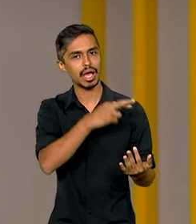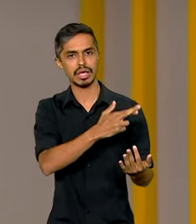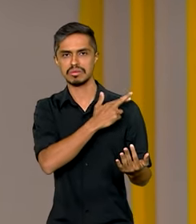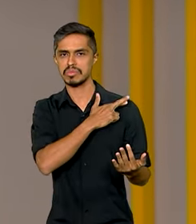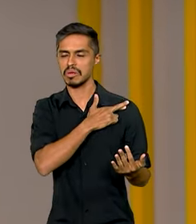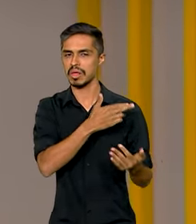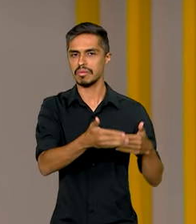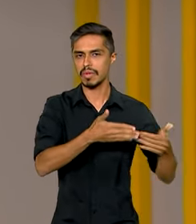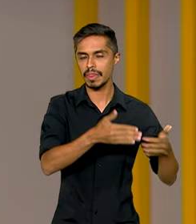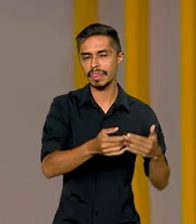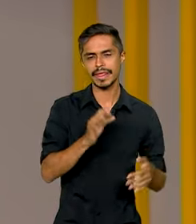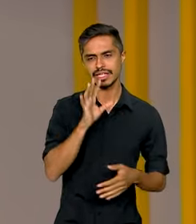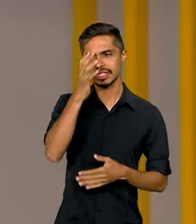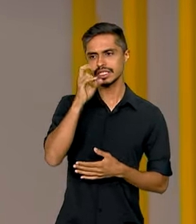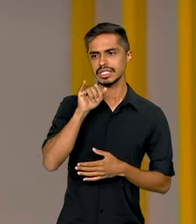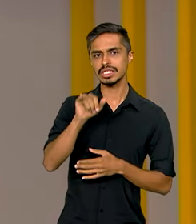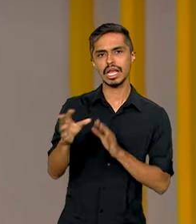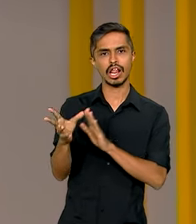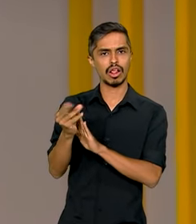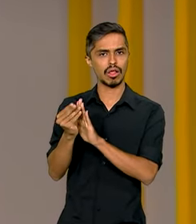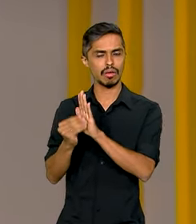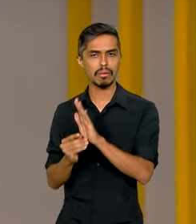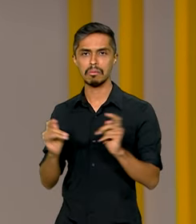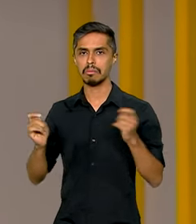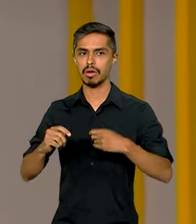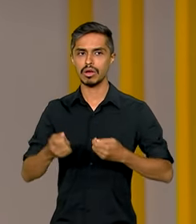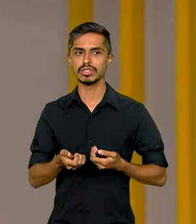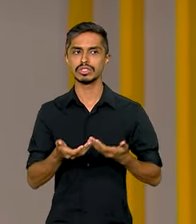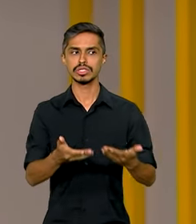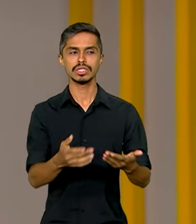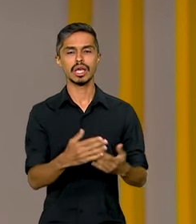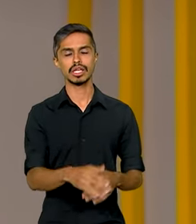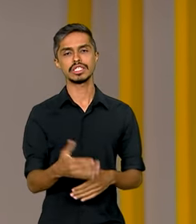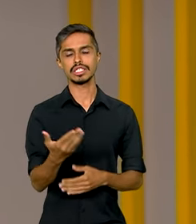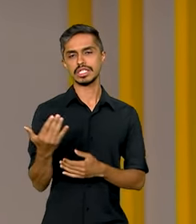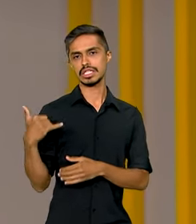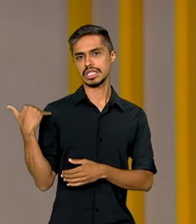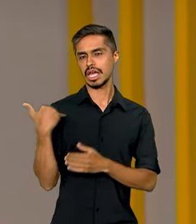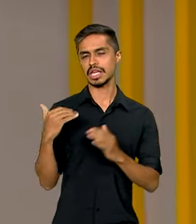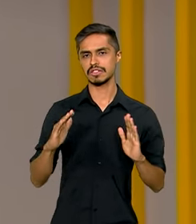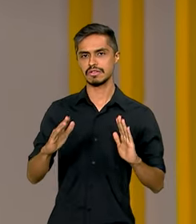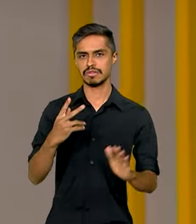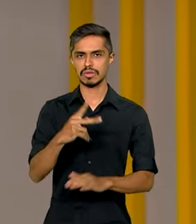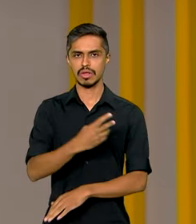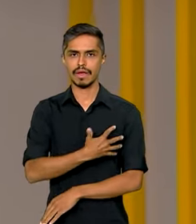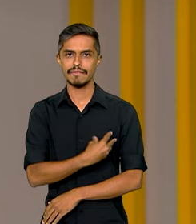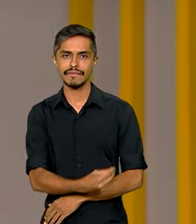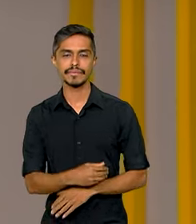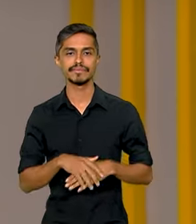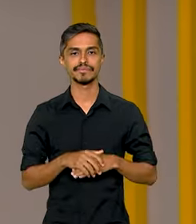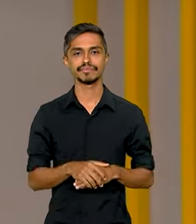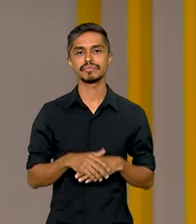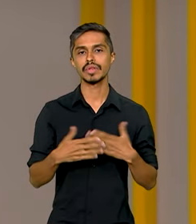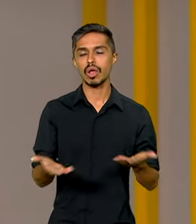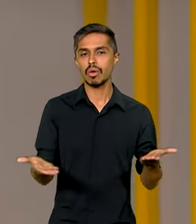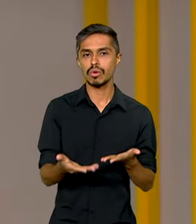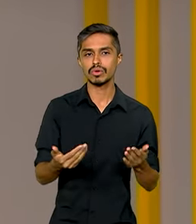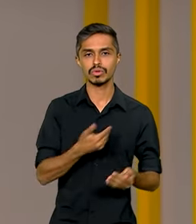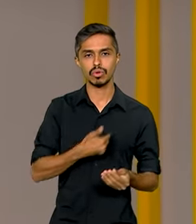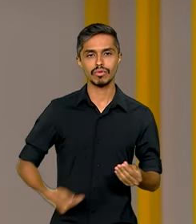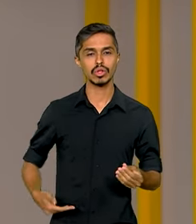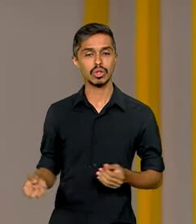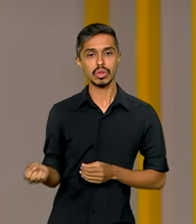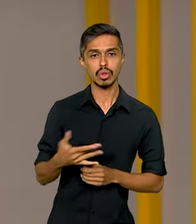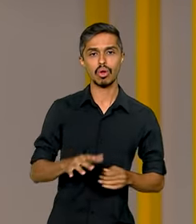decidir se aquele tipo de conteúdo pode ser consumido por menores de idade. Hoje o governo lançou um novo sistema de